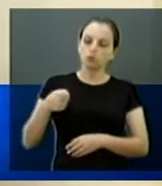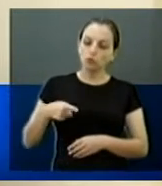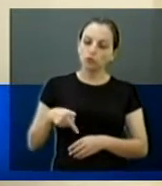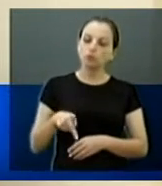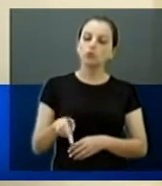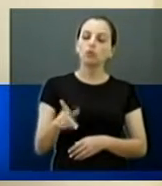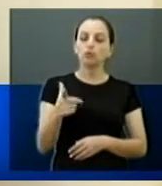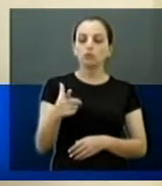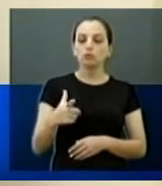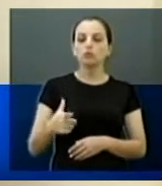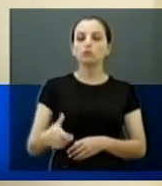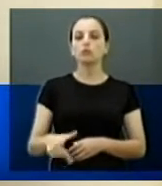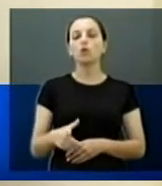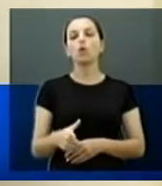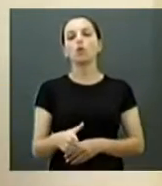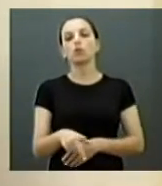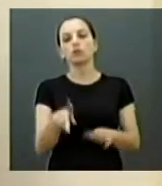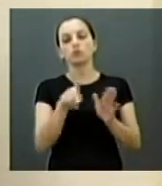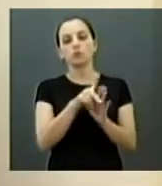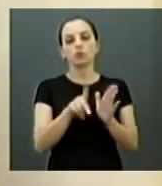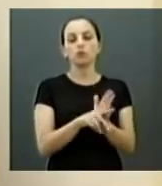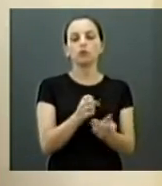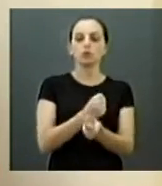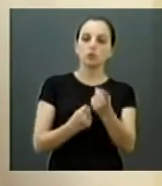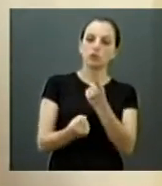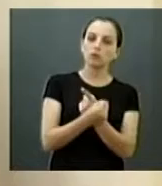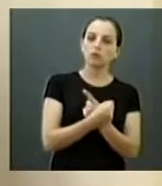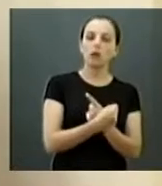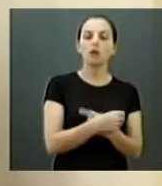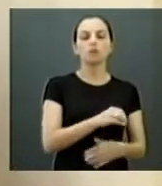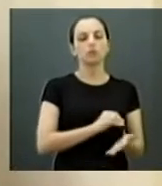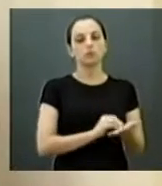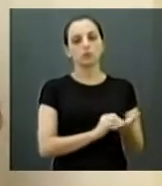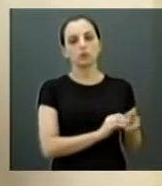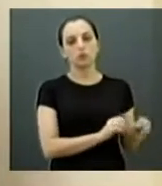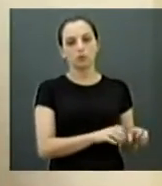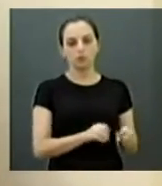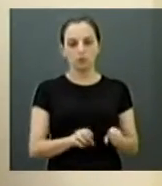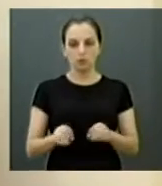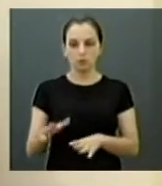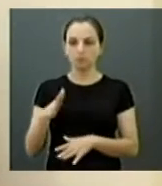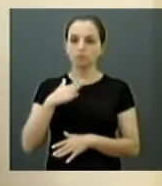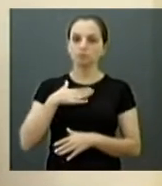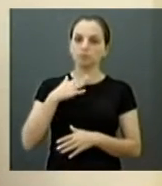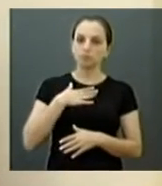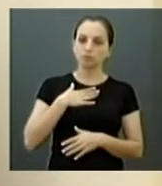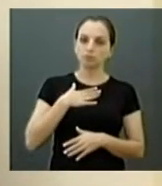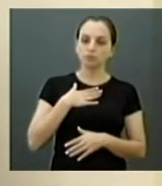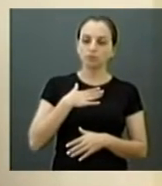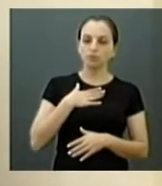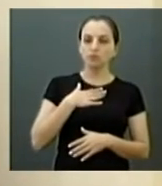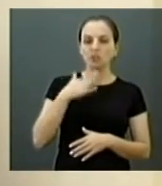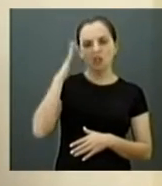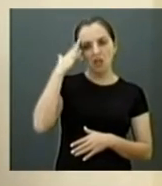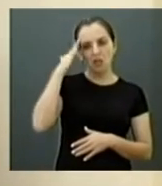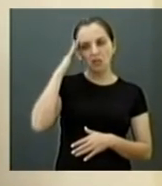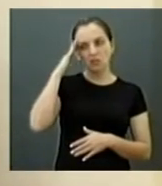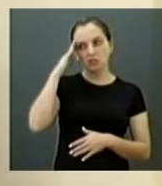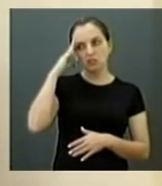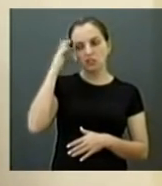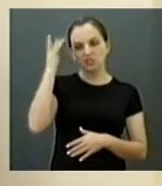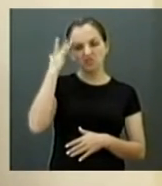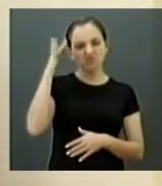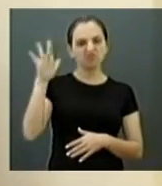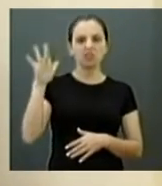projetos sociais sociais pela Secretaria de Educação. Muito bem. Eu achei isso um pouco estranho, mesmo porque eu